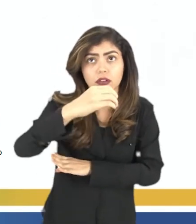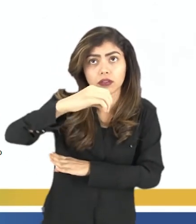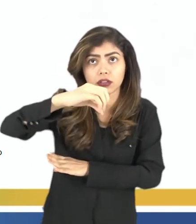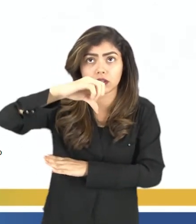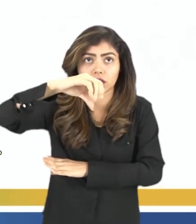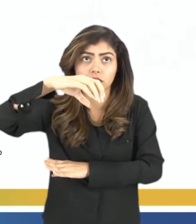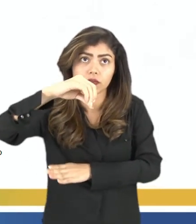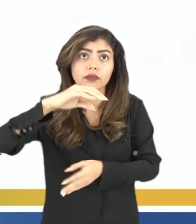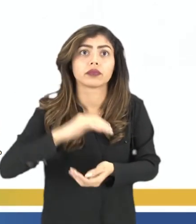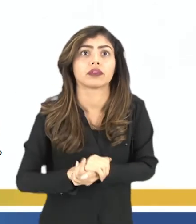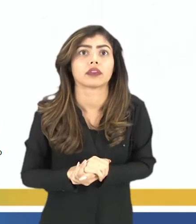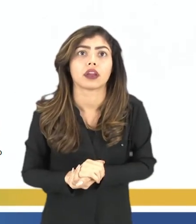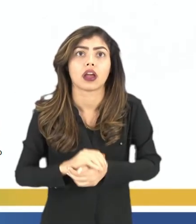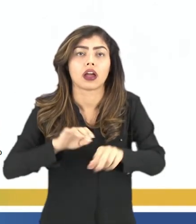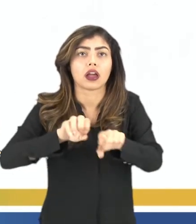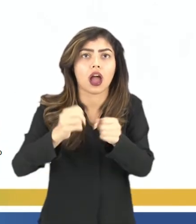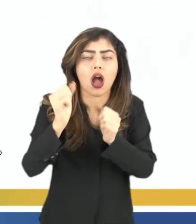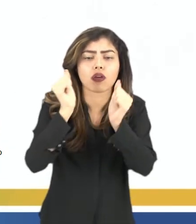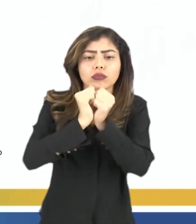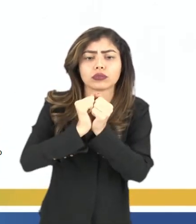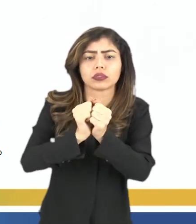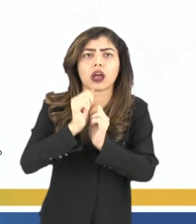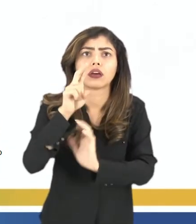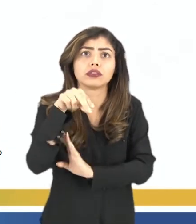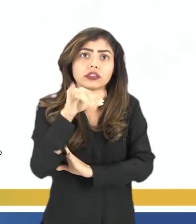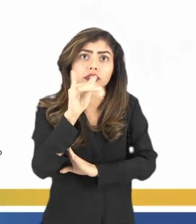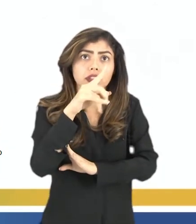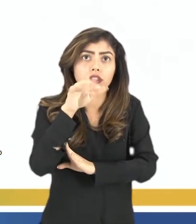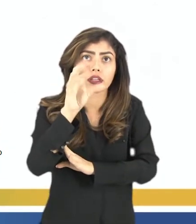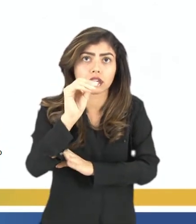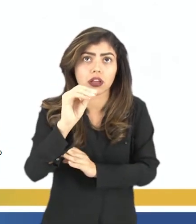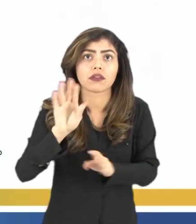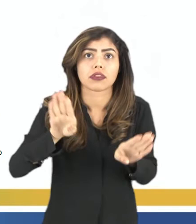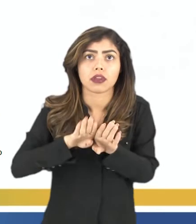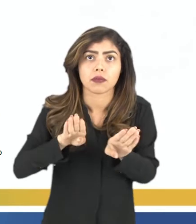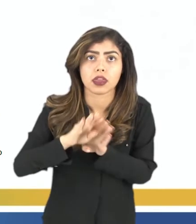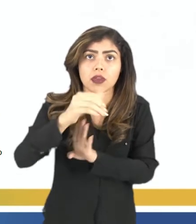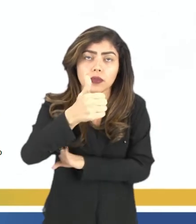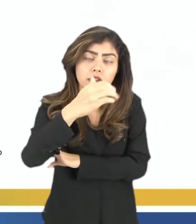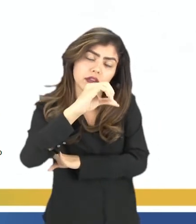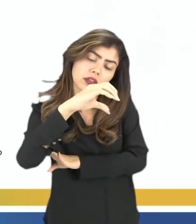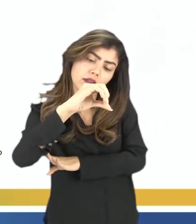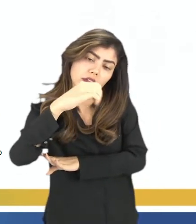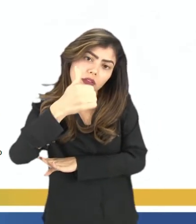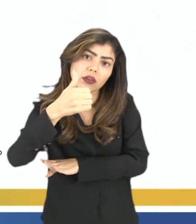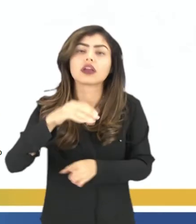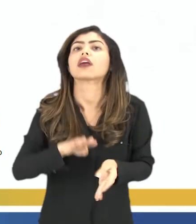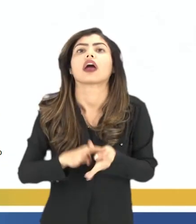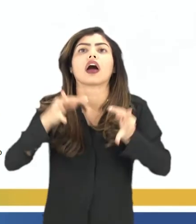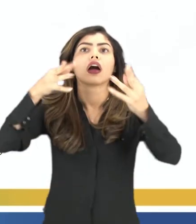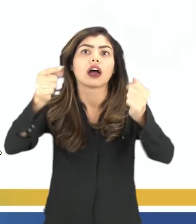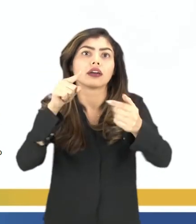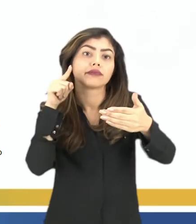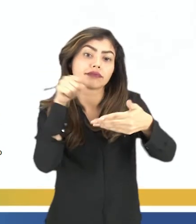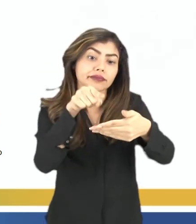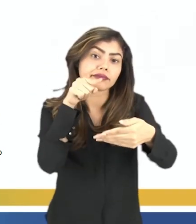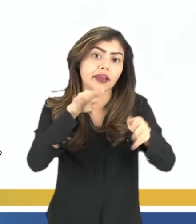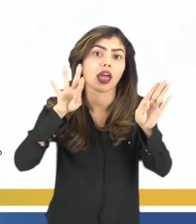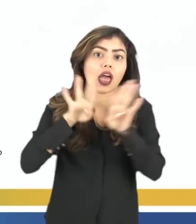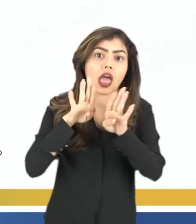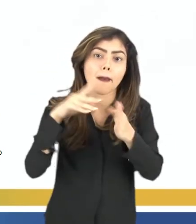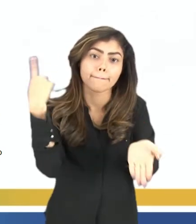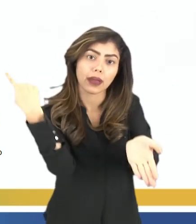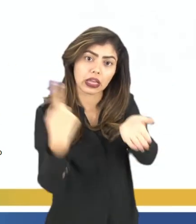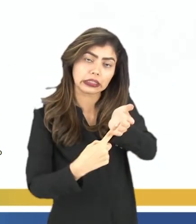Ao desmembramento da União Soviética, em 91, né? E esses episódios, eles foram apontados como eventos